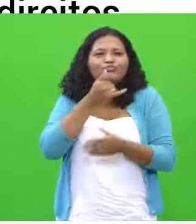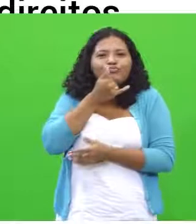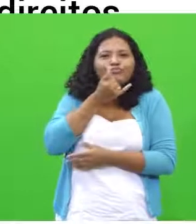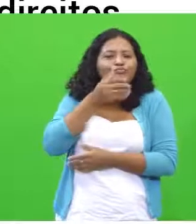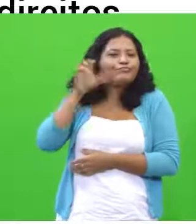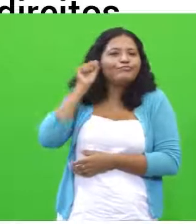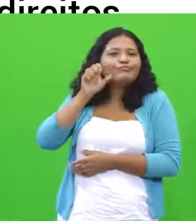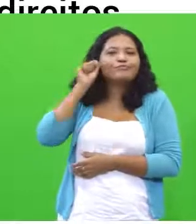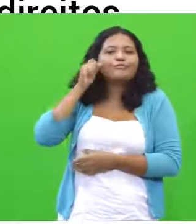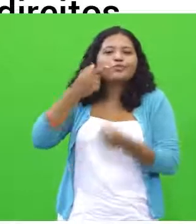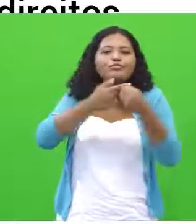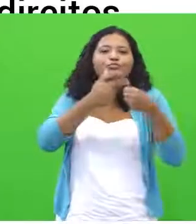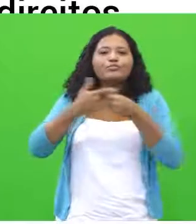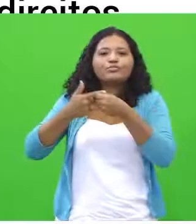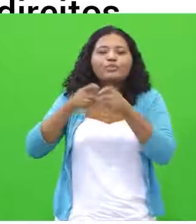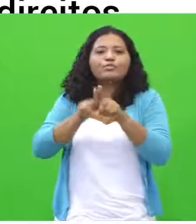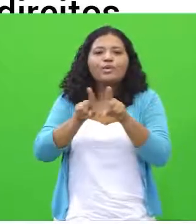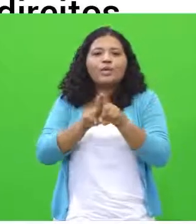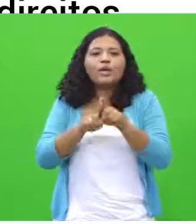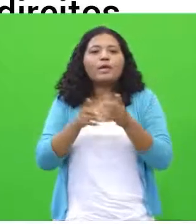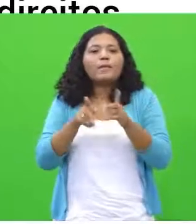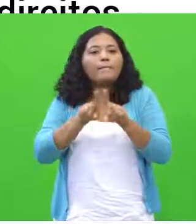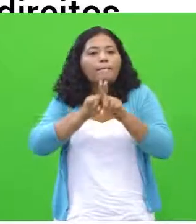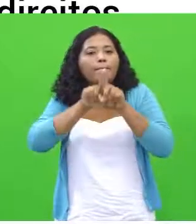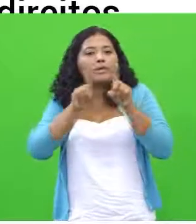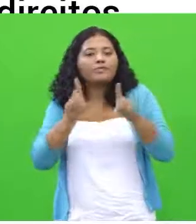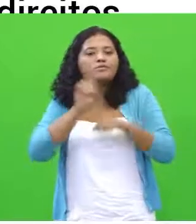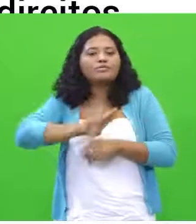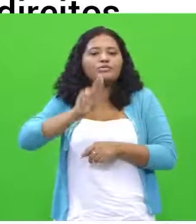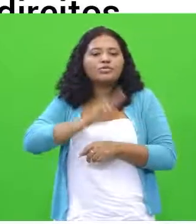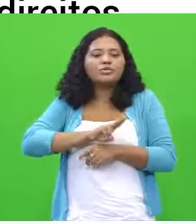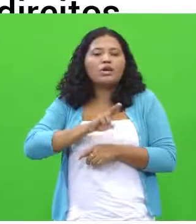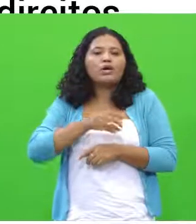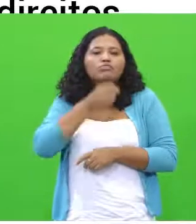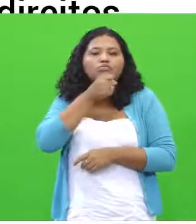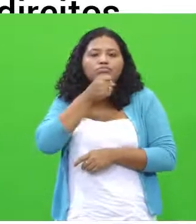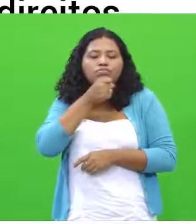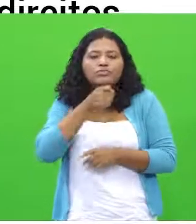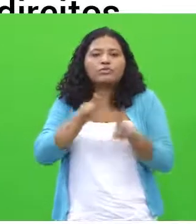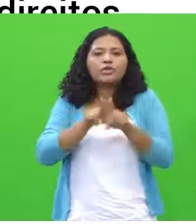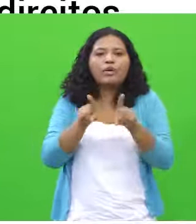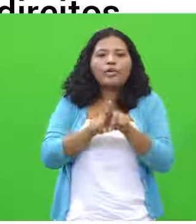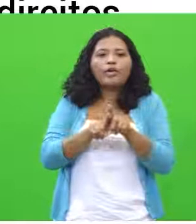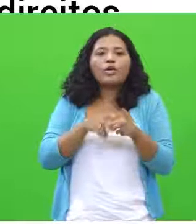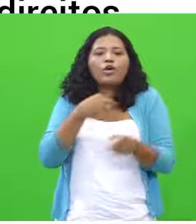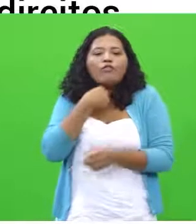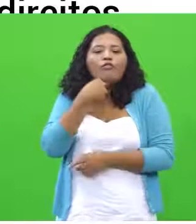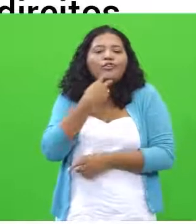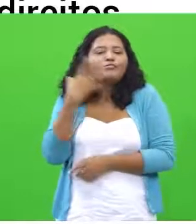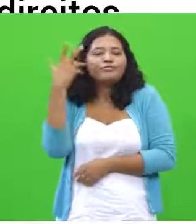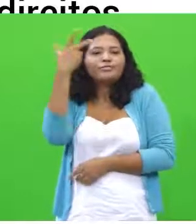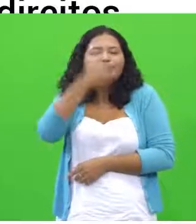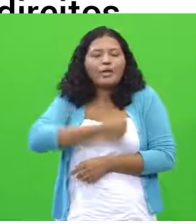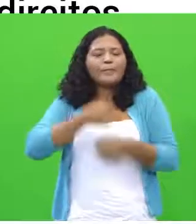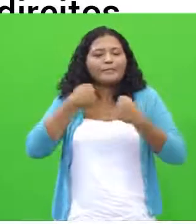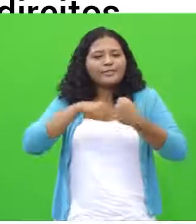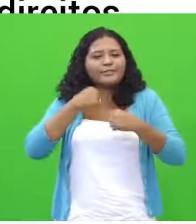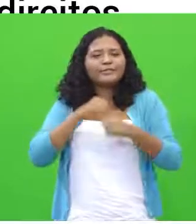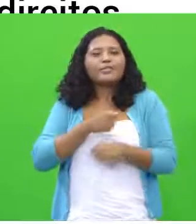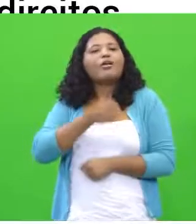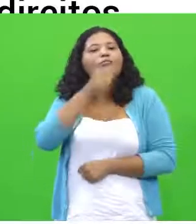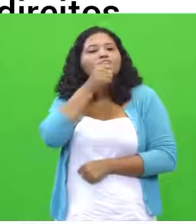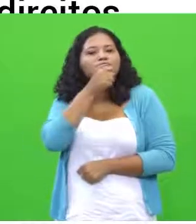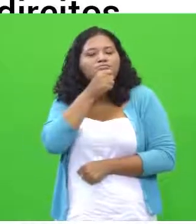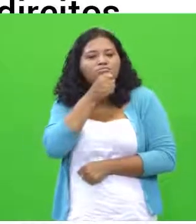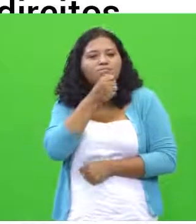né? Vocês procuram utilizar sempre o microfone. Não tenho receio, não. Vocês têm uma voz muito bonita, tem que fazer valer